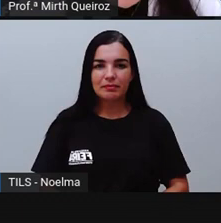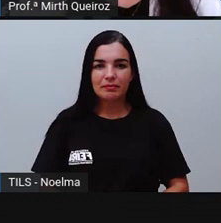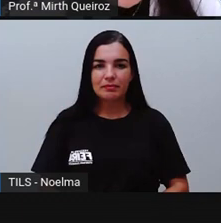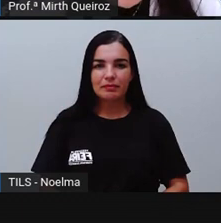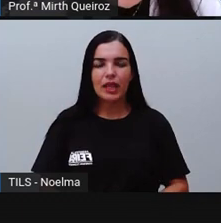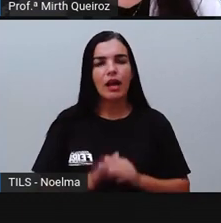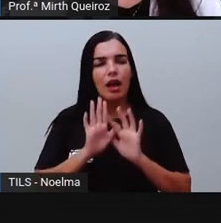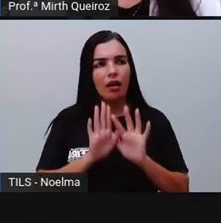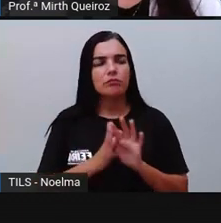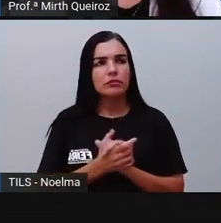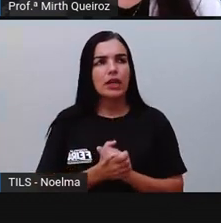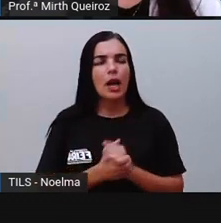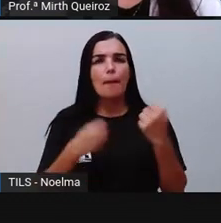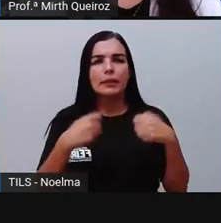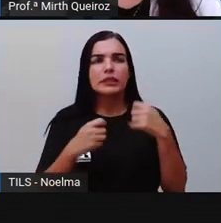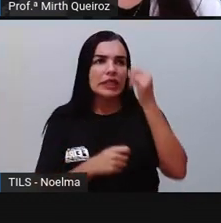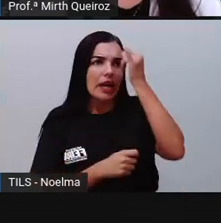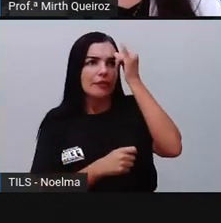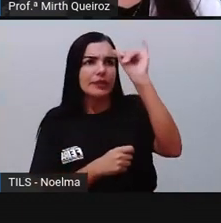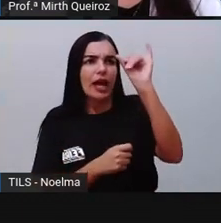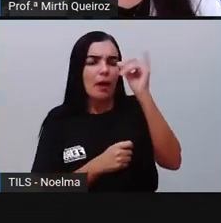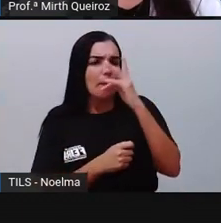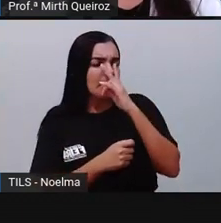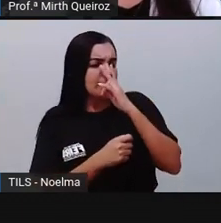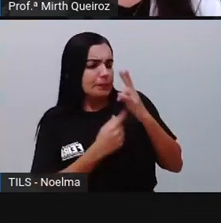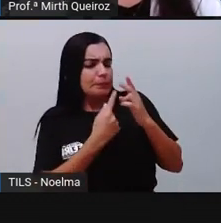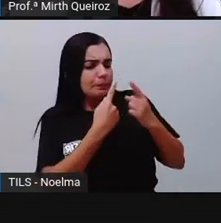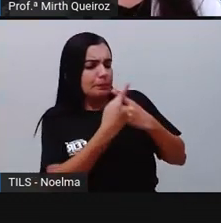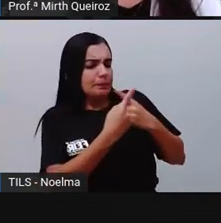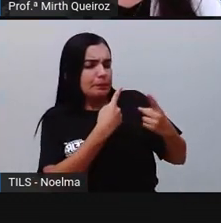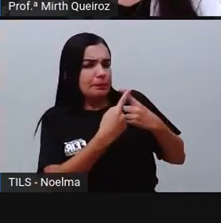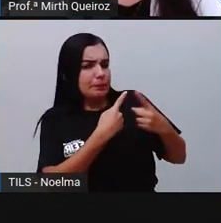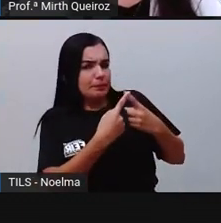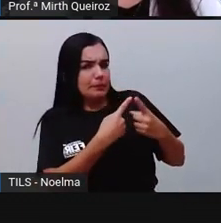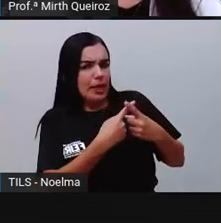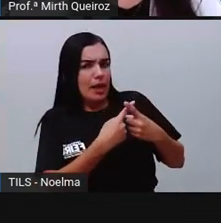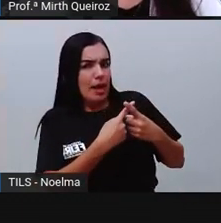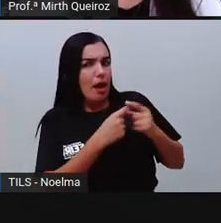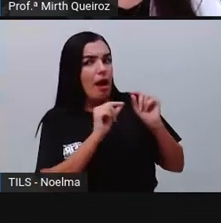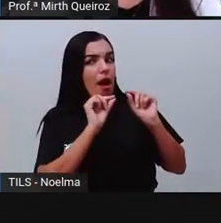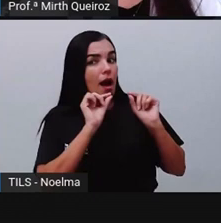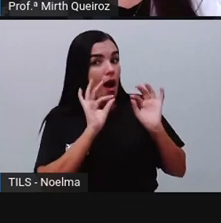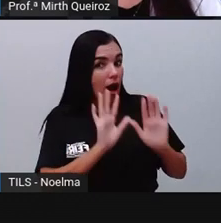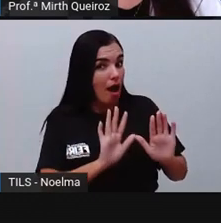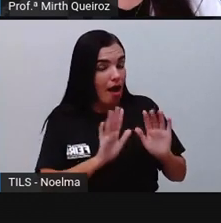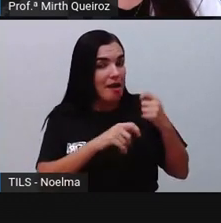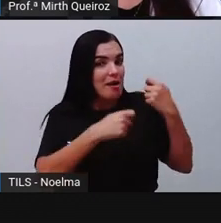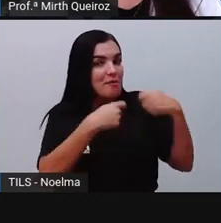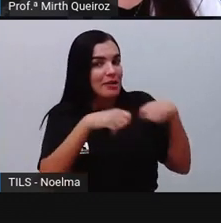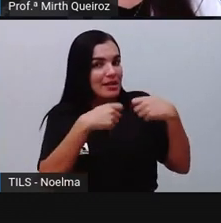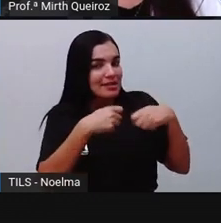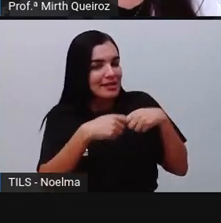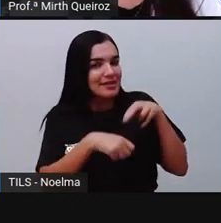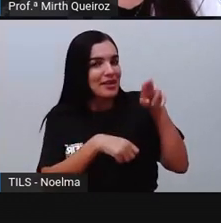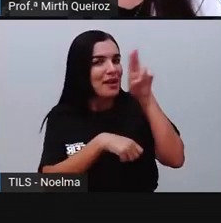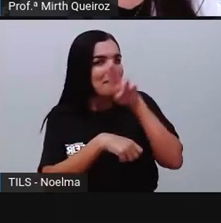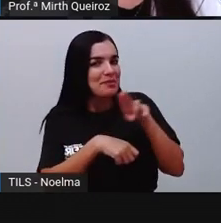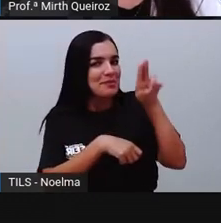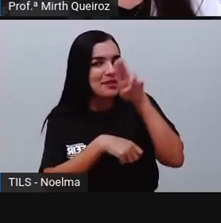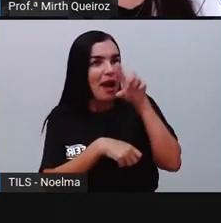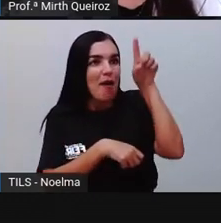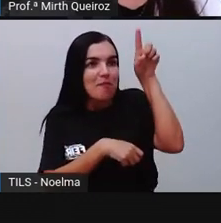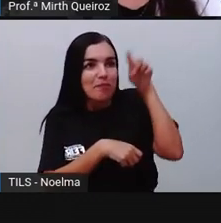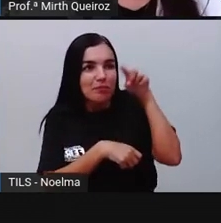Para evitar ambiguidade, né? A gente precisa utilizar essas, essa acentuação de forma